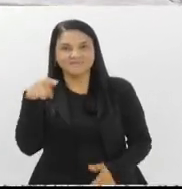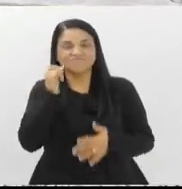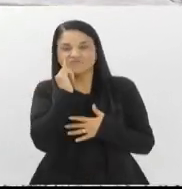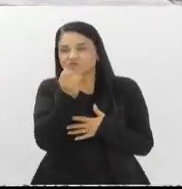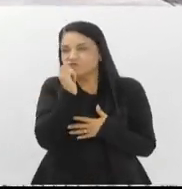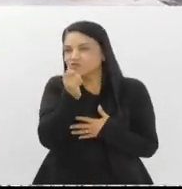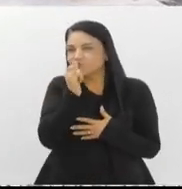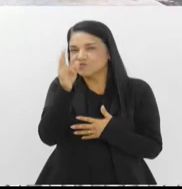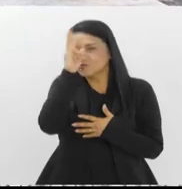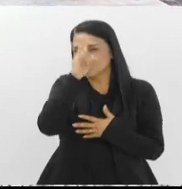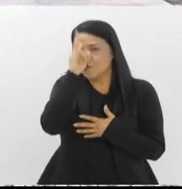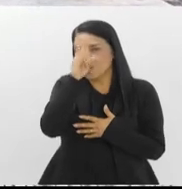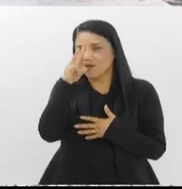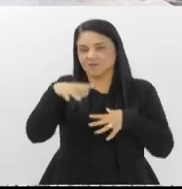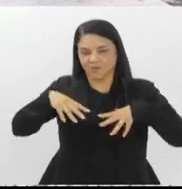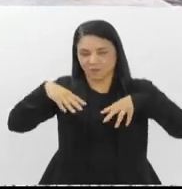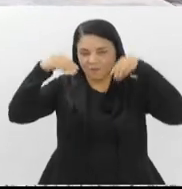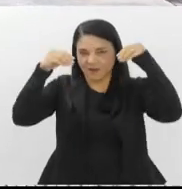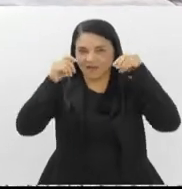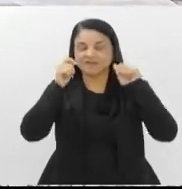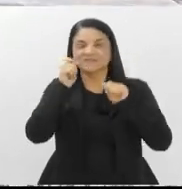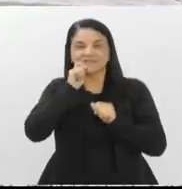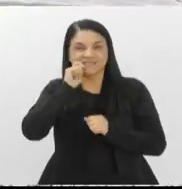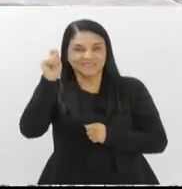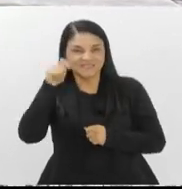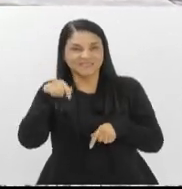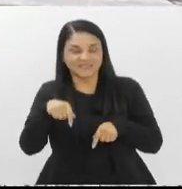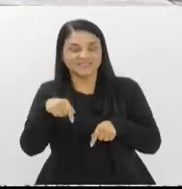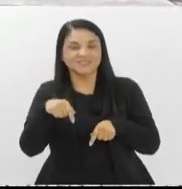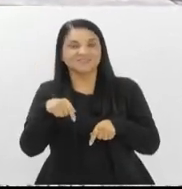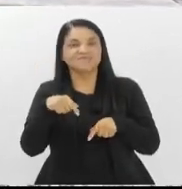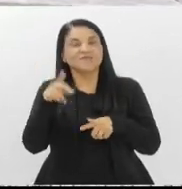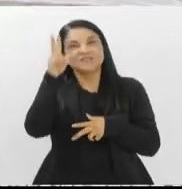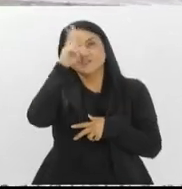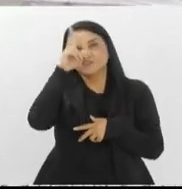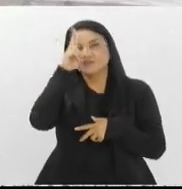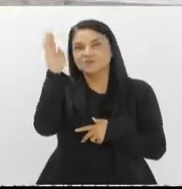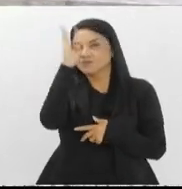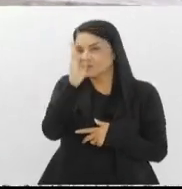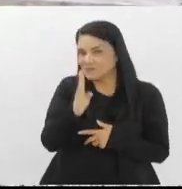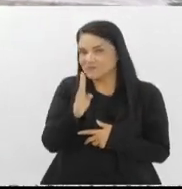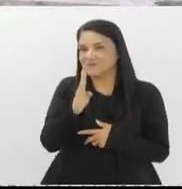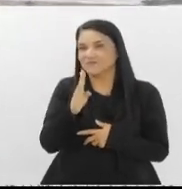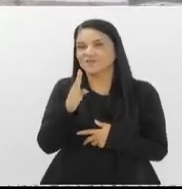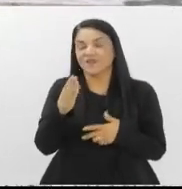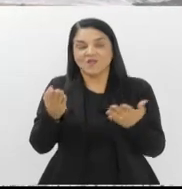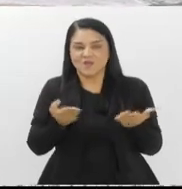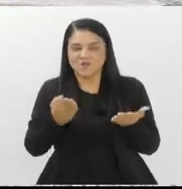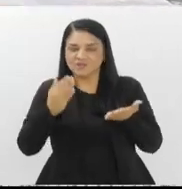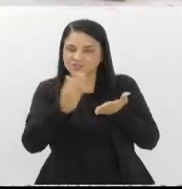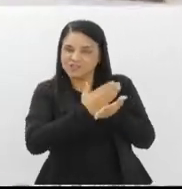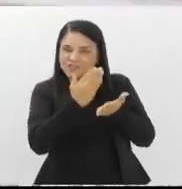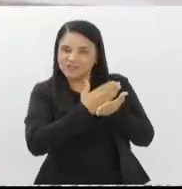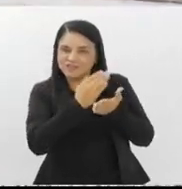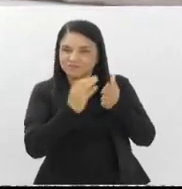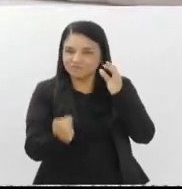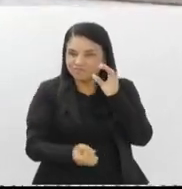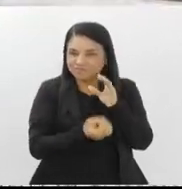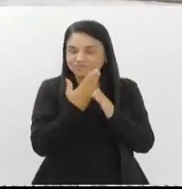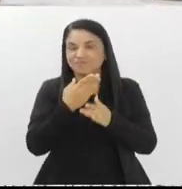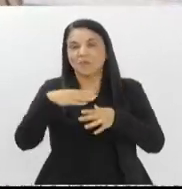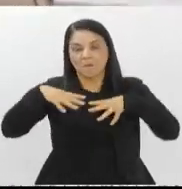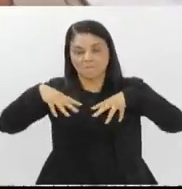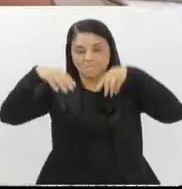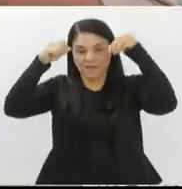dessa história, não só aqui do Parlamento Fluminense, mas de toda a história do nosso país. E hoje tem esse lançamento do livro Palácio Tiradentes,